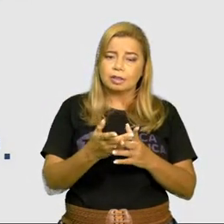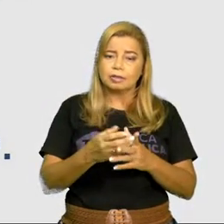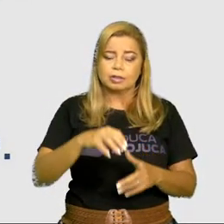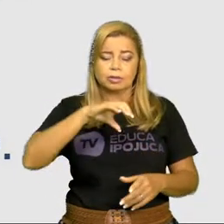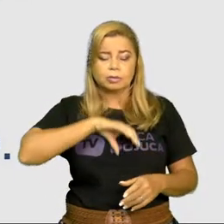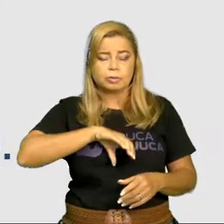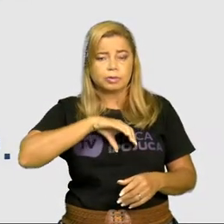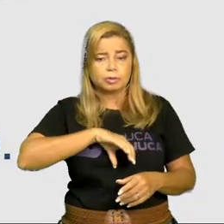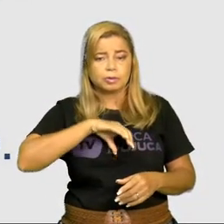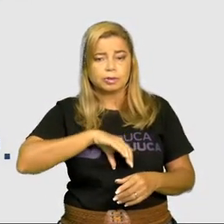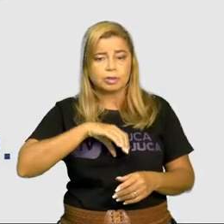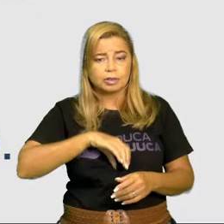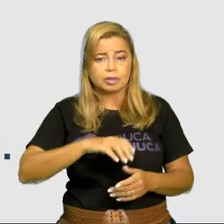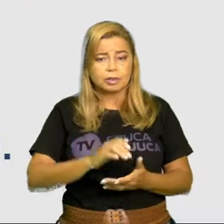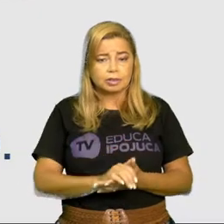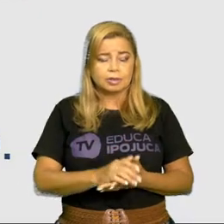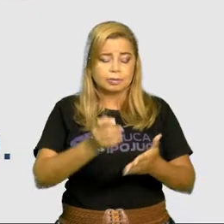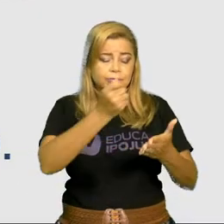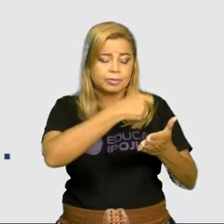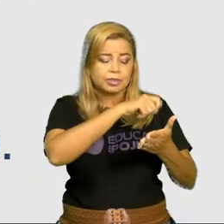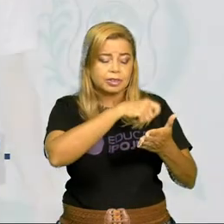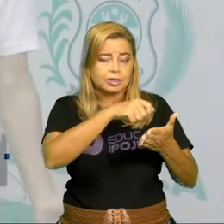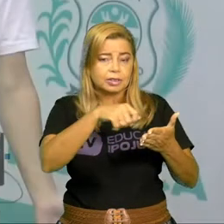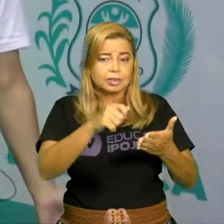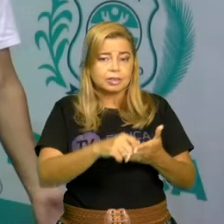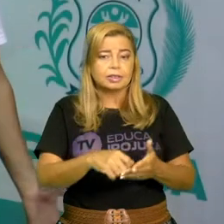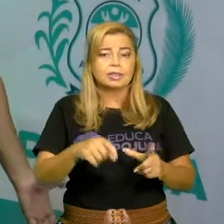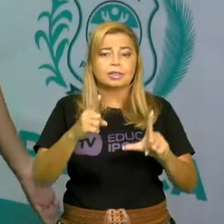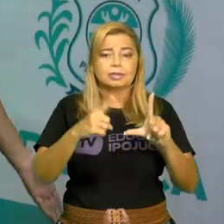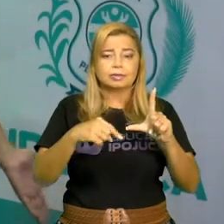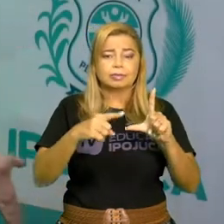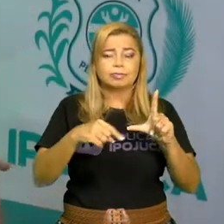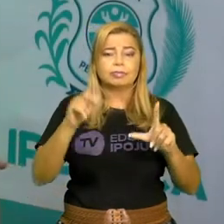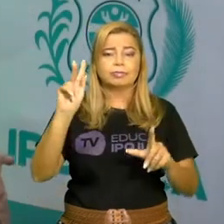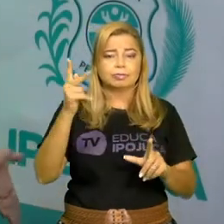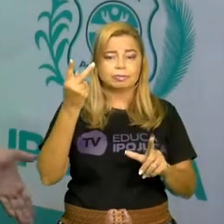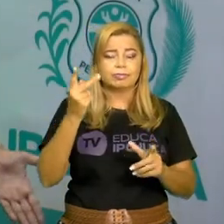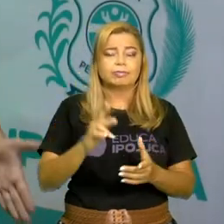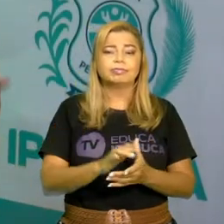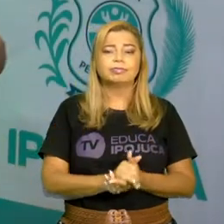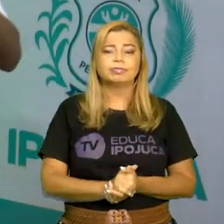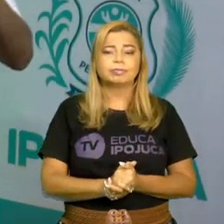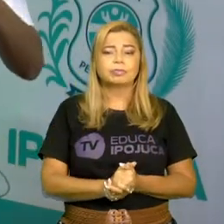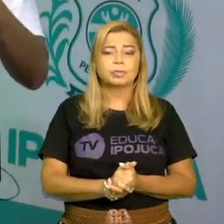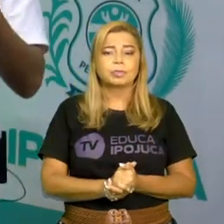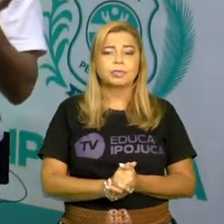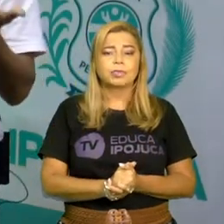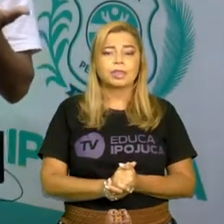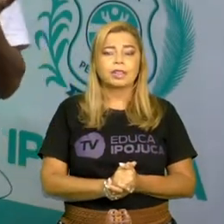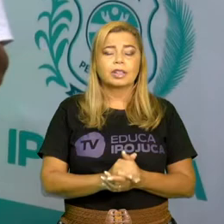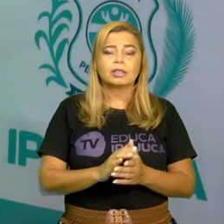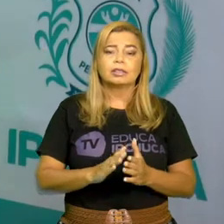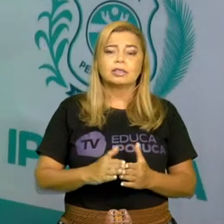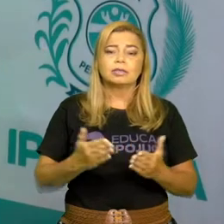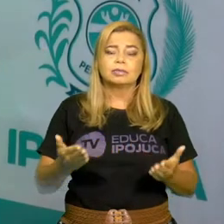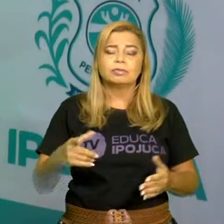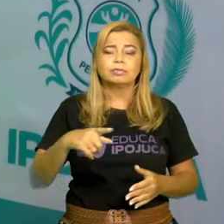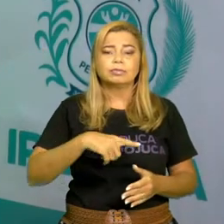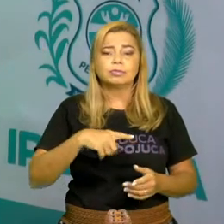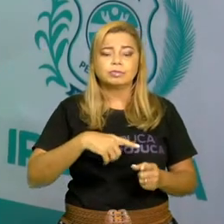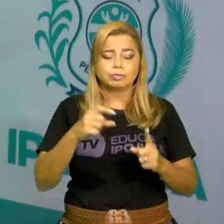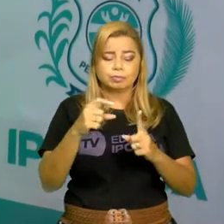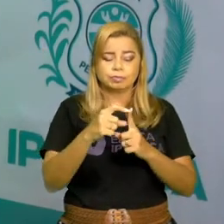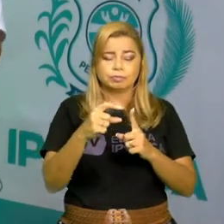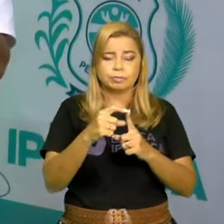portuguesa, são escritas com a letra H. Então, existem palavras